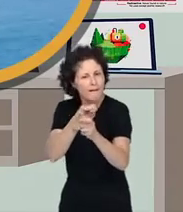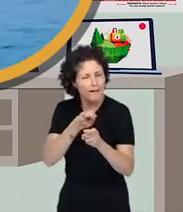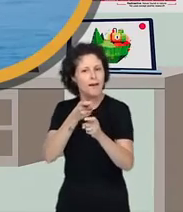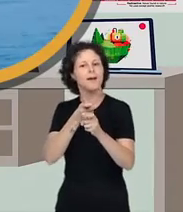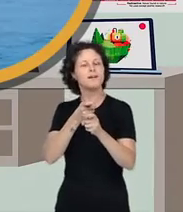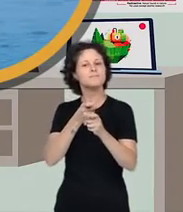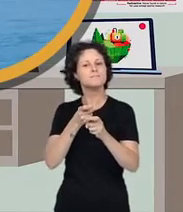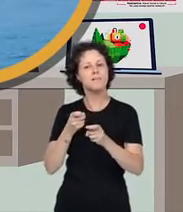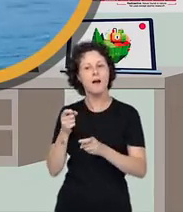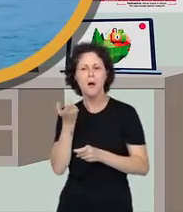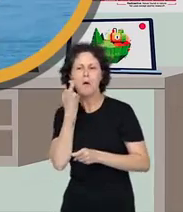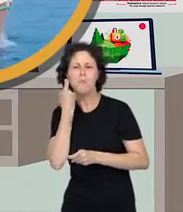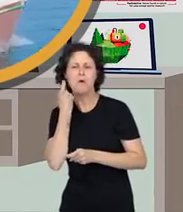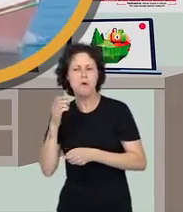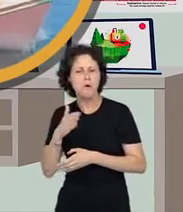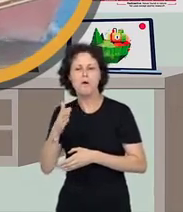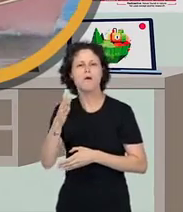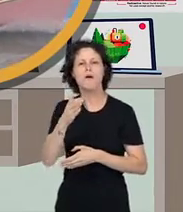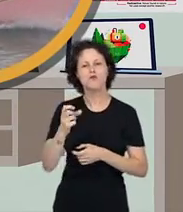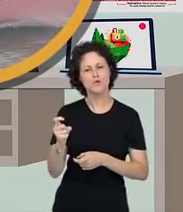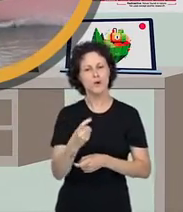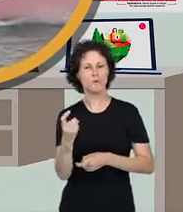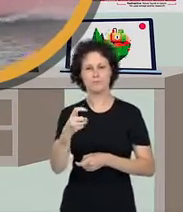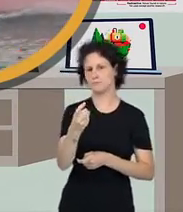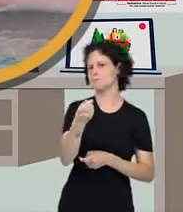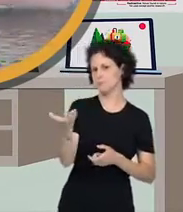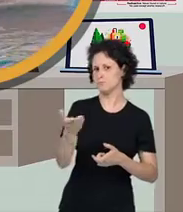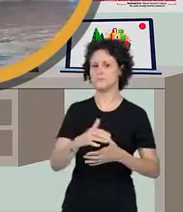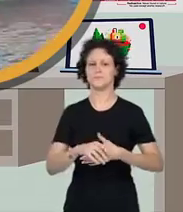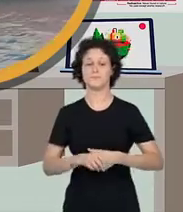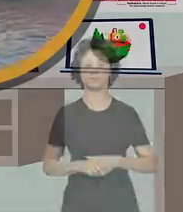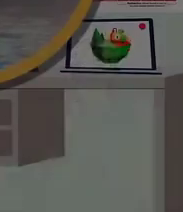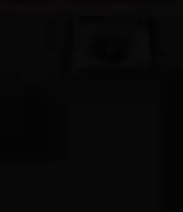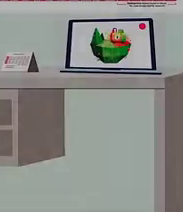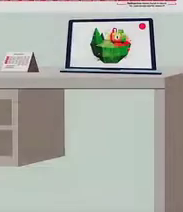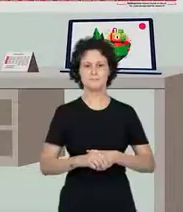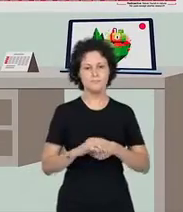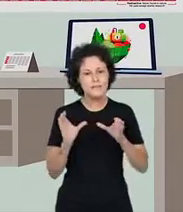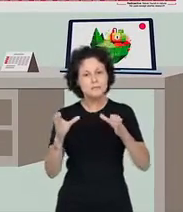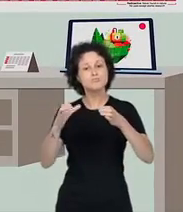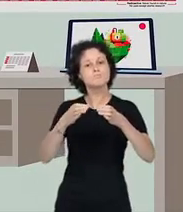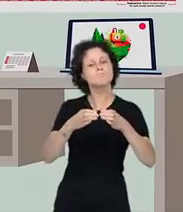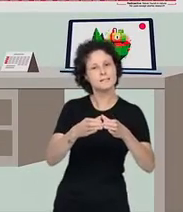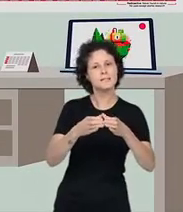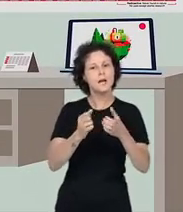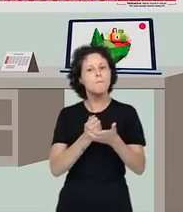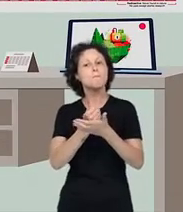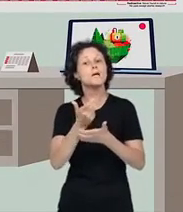A pesca também é uma forma de extrair alimento do mar, como, por exemplo, os peixes e os camarões. Esses animais são